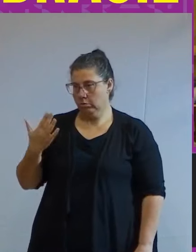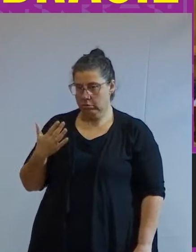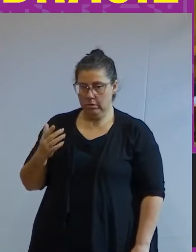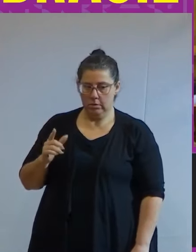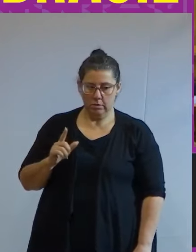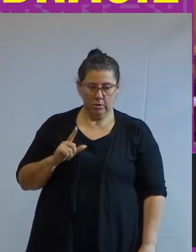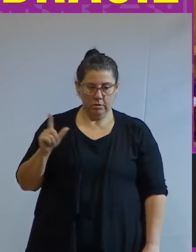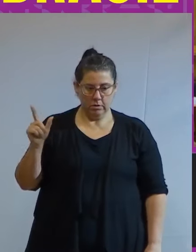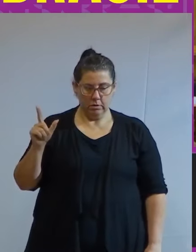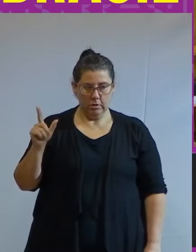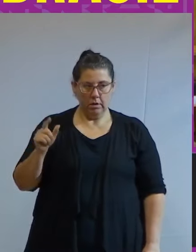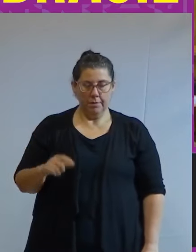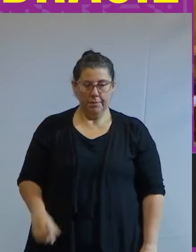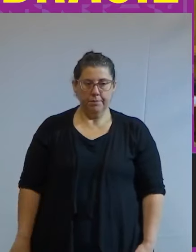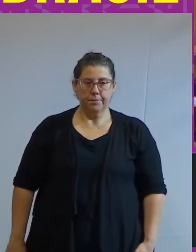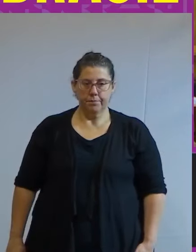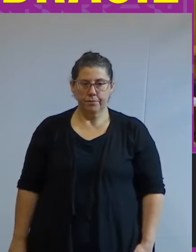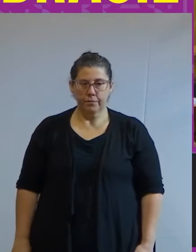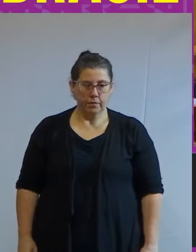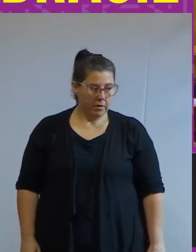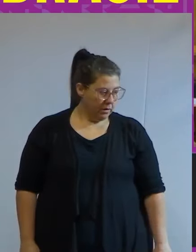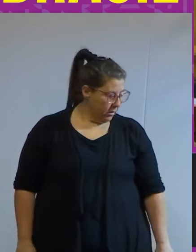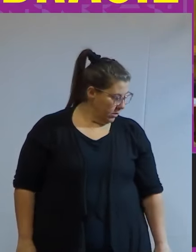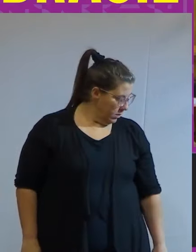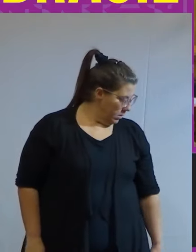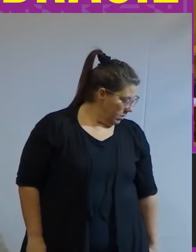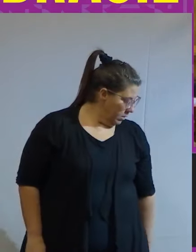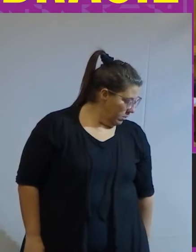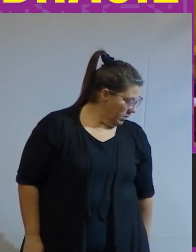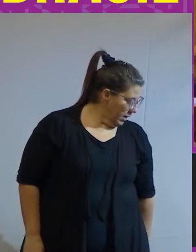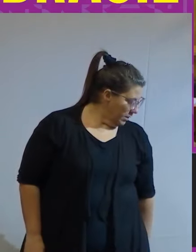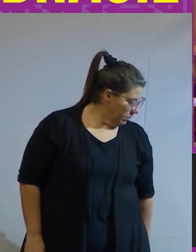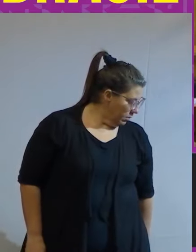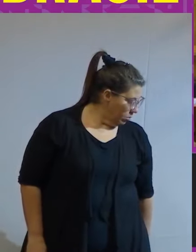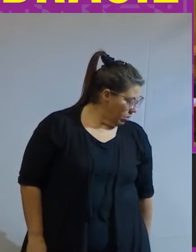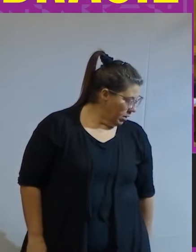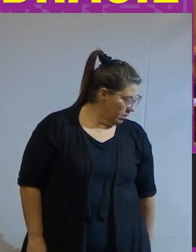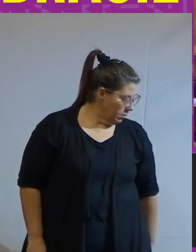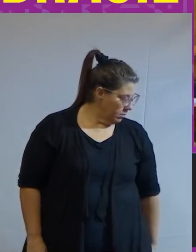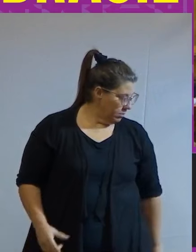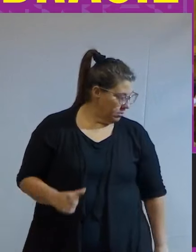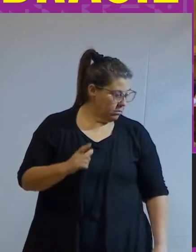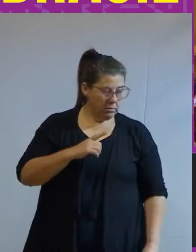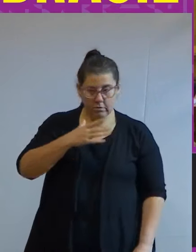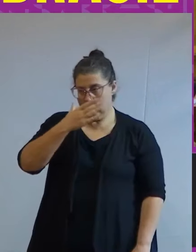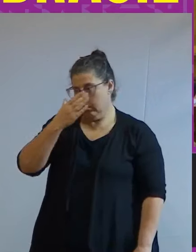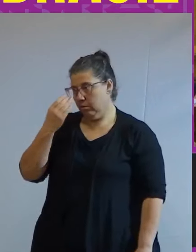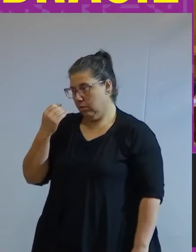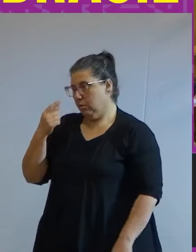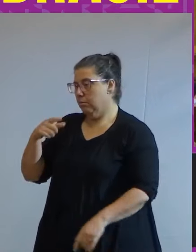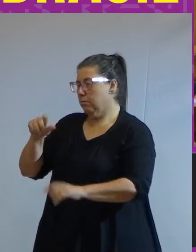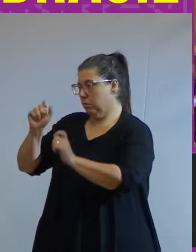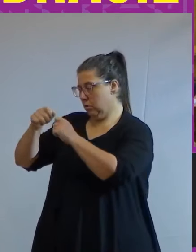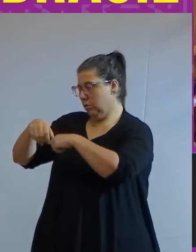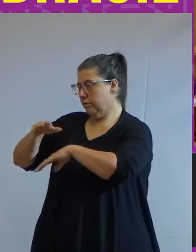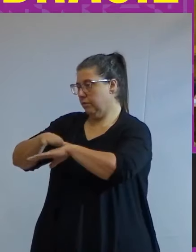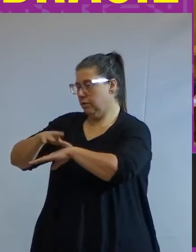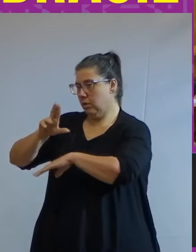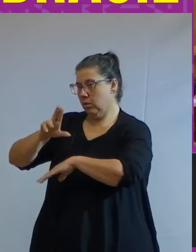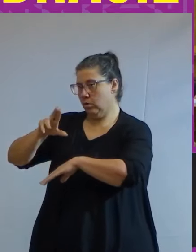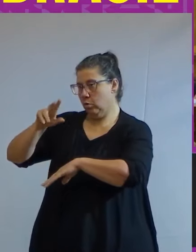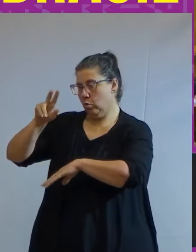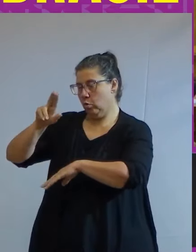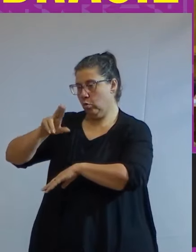e quando eu vim para a reitoria eu falei então agora é possível talvez fazer o USP Pensa